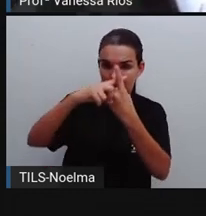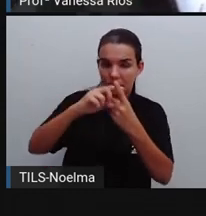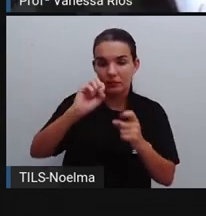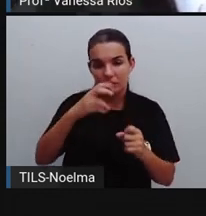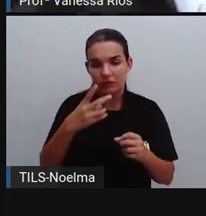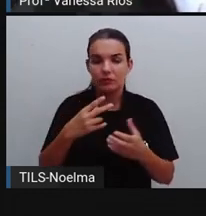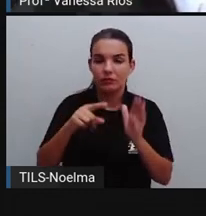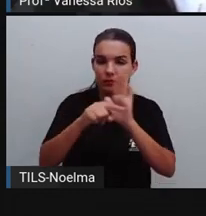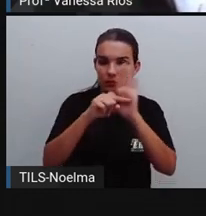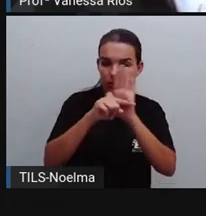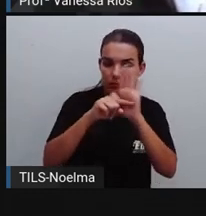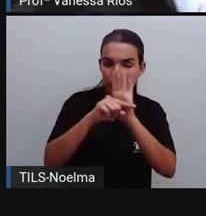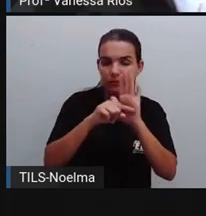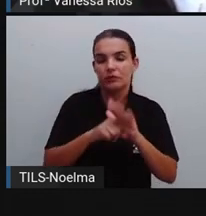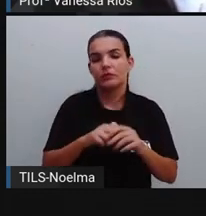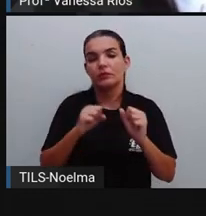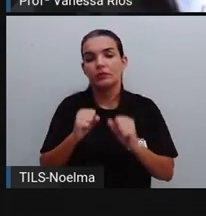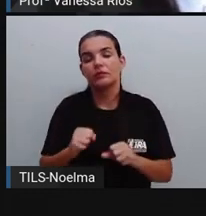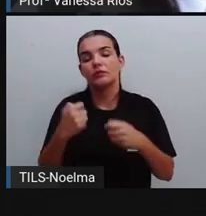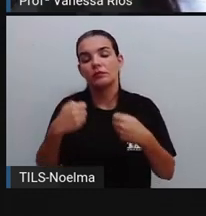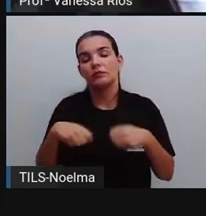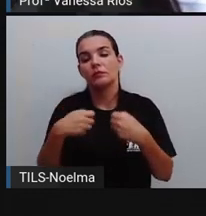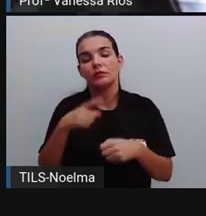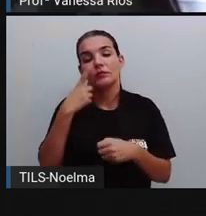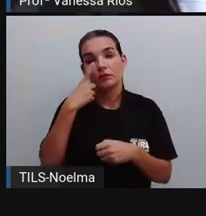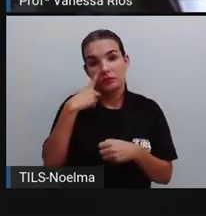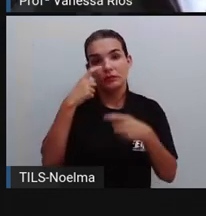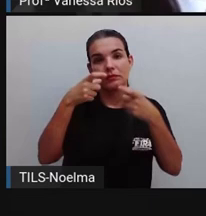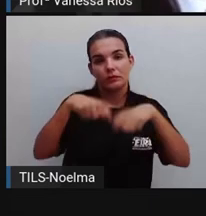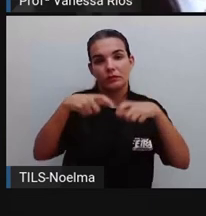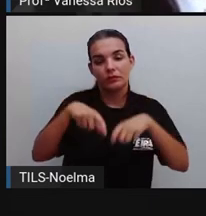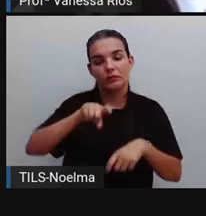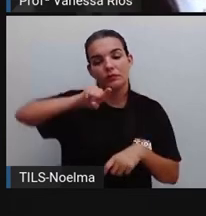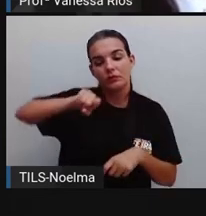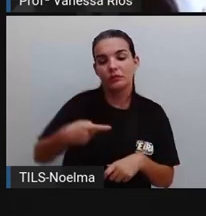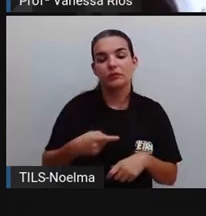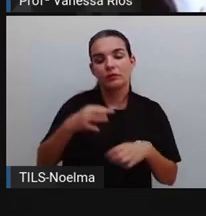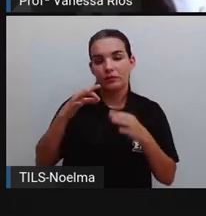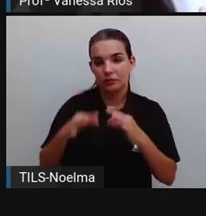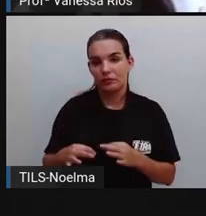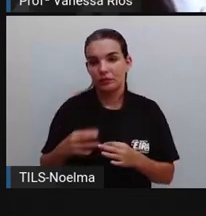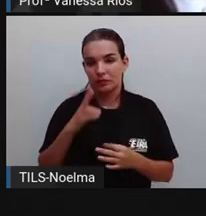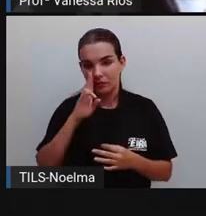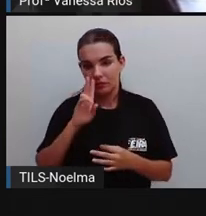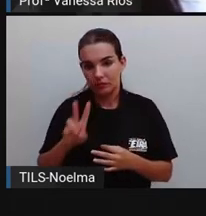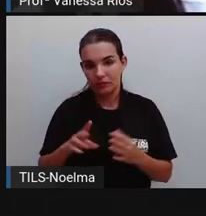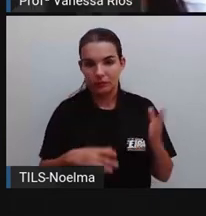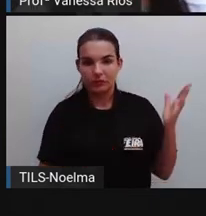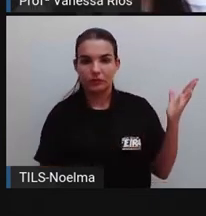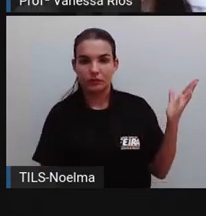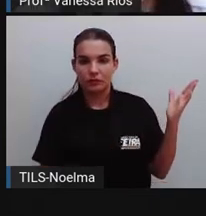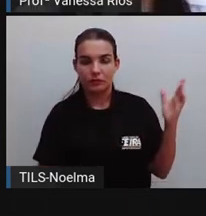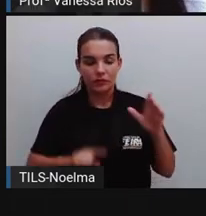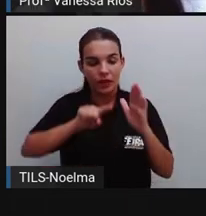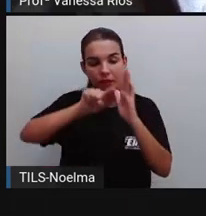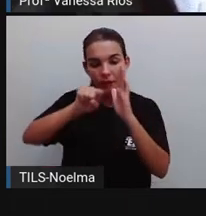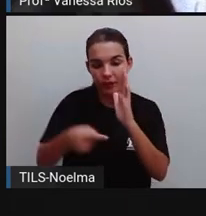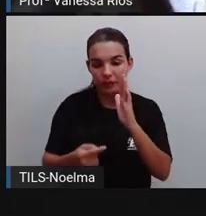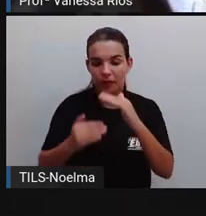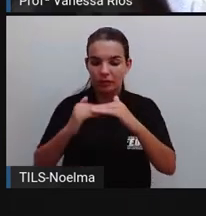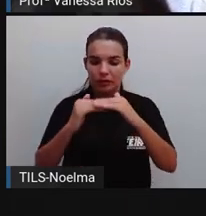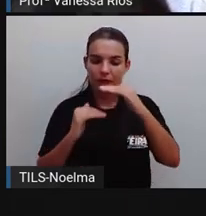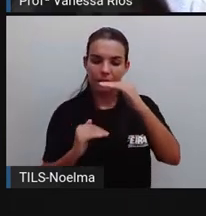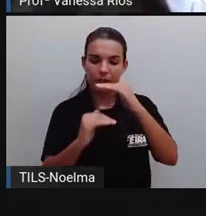como é o caso aqui, é observar a localização da vírgula. Então, eu vou me atentar aqui, ó, para colocar vírgula